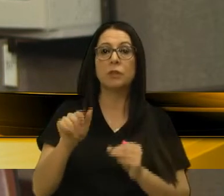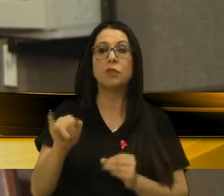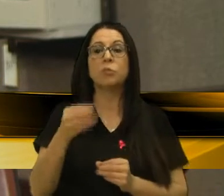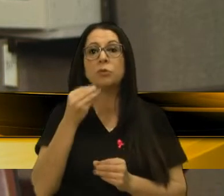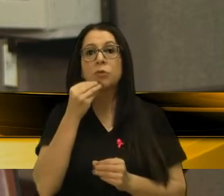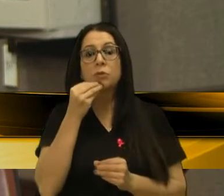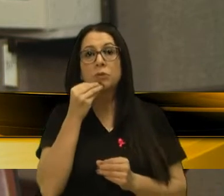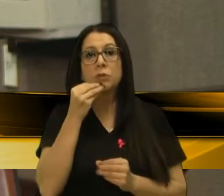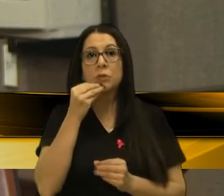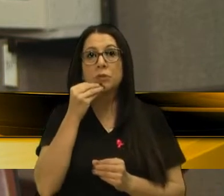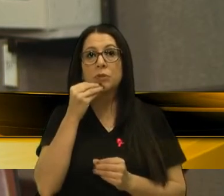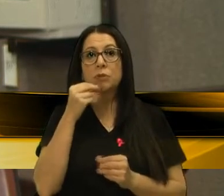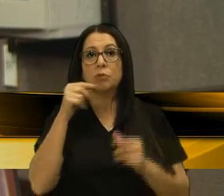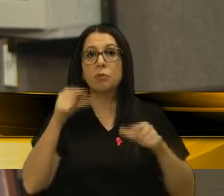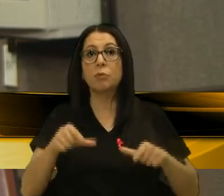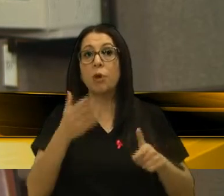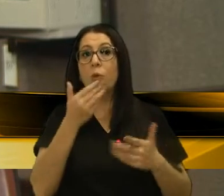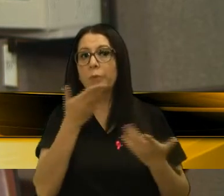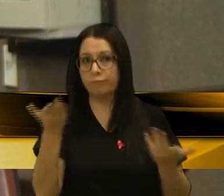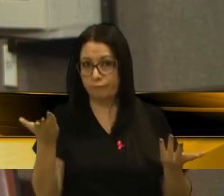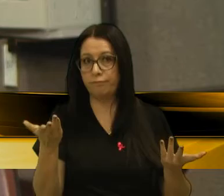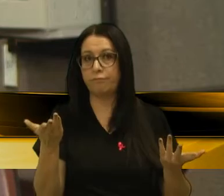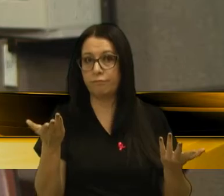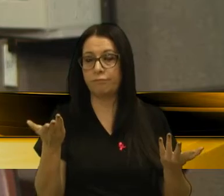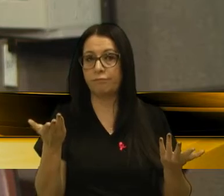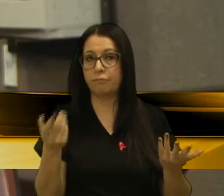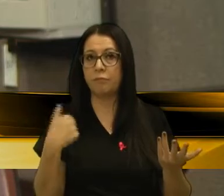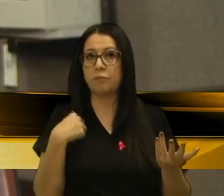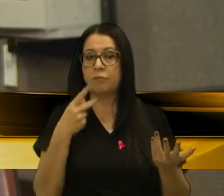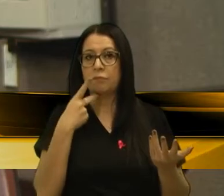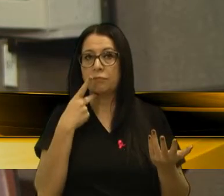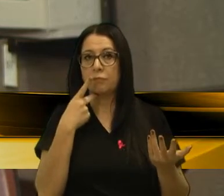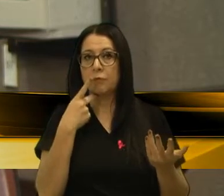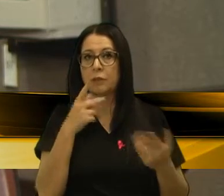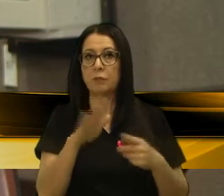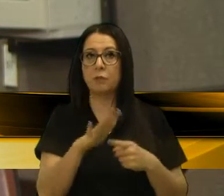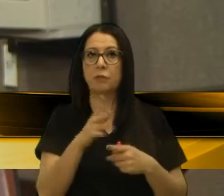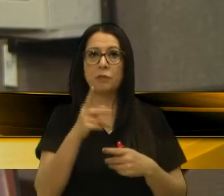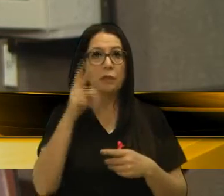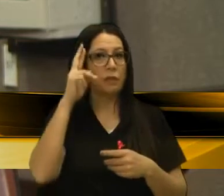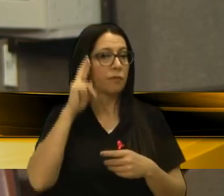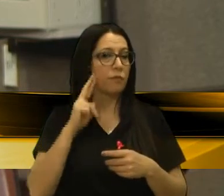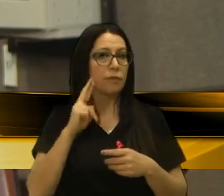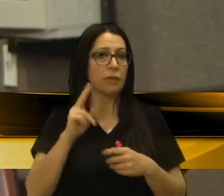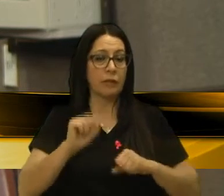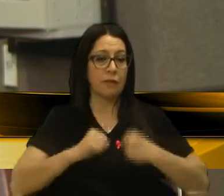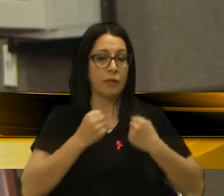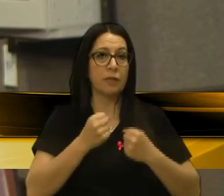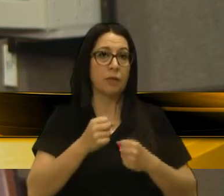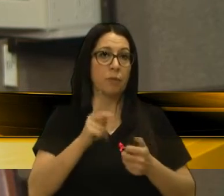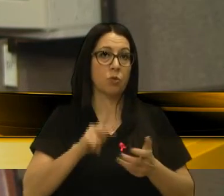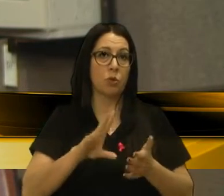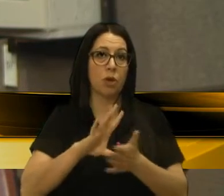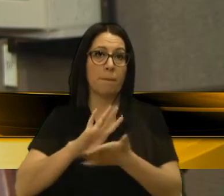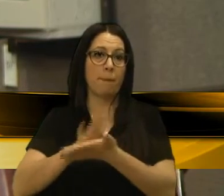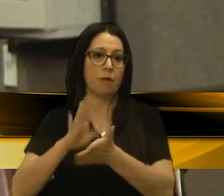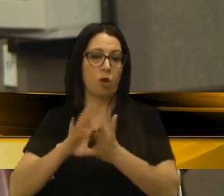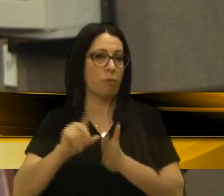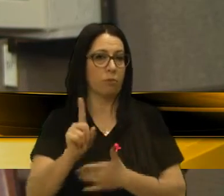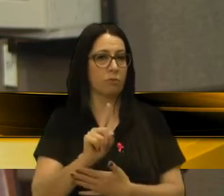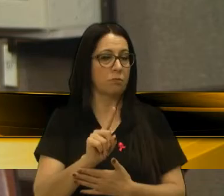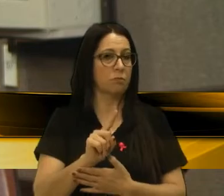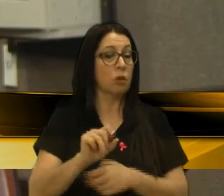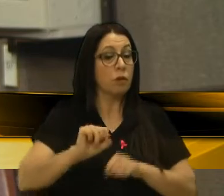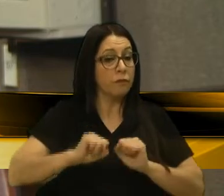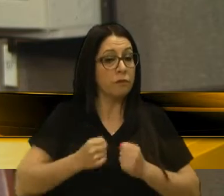oportunidade de um prato de comida. E eu falo isso, talvez muitos estão dizendo ah, Rafael está defendendo o bandido. Não, não estou defendendo o bandido. Estou